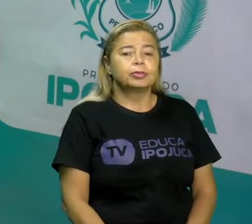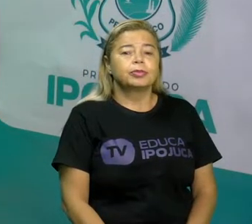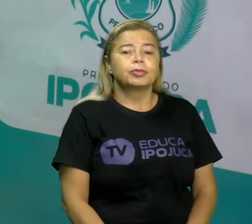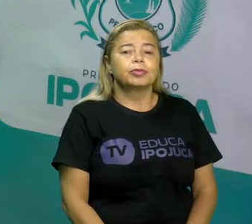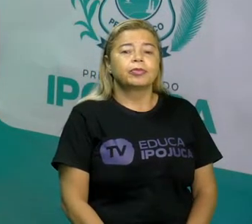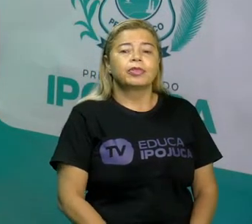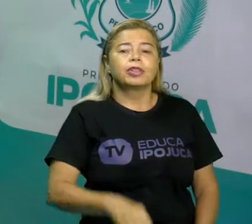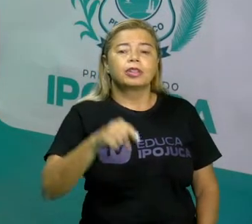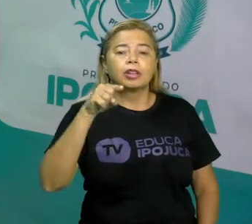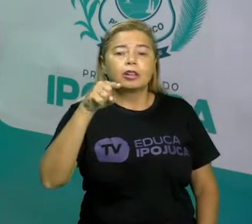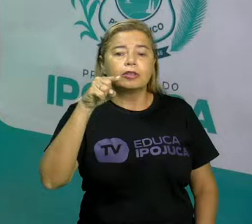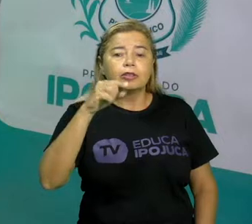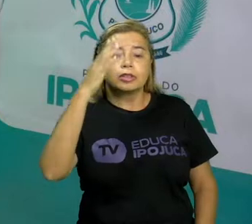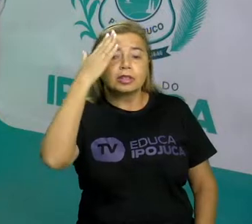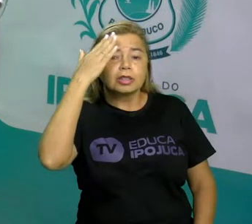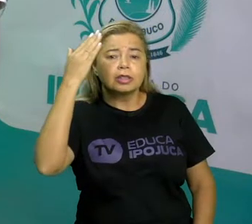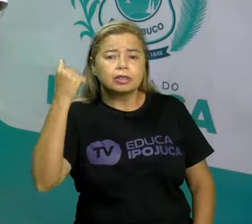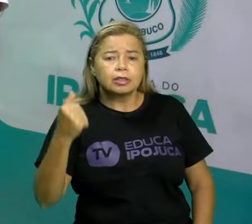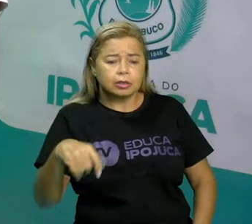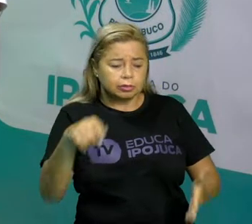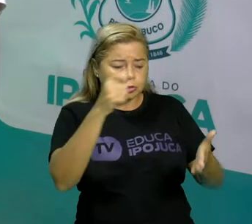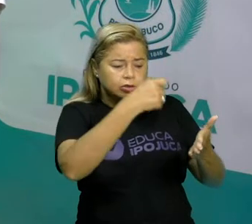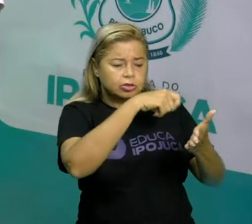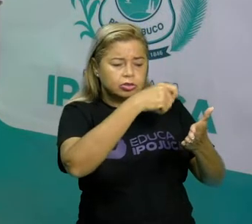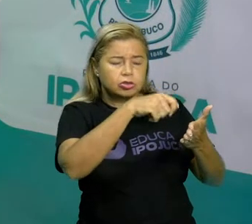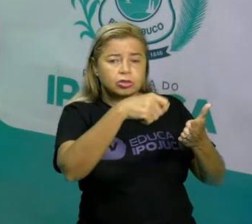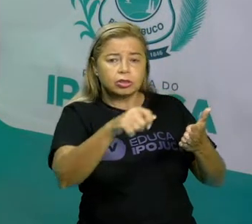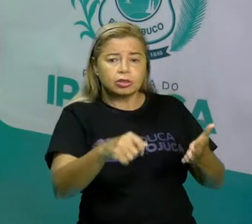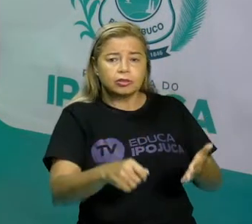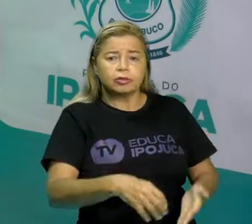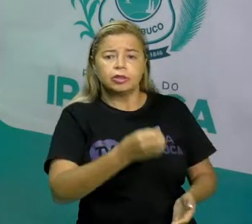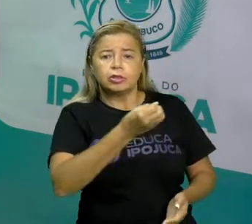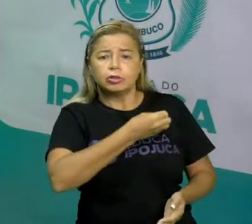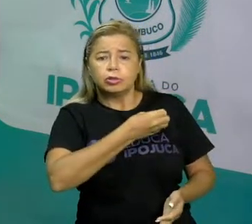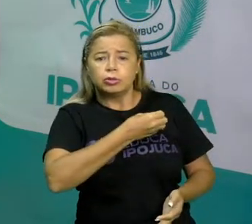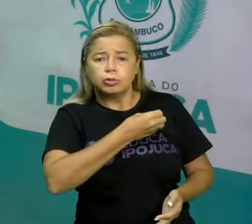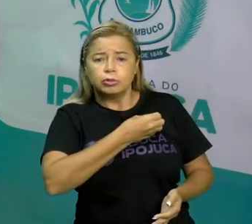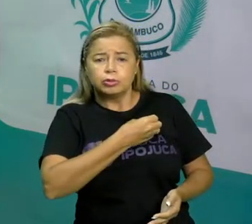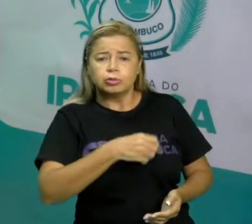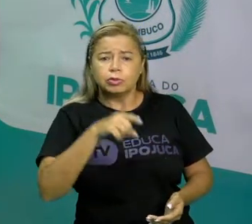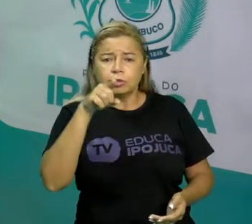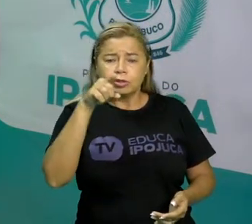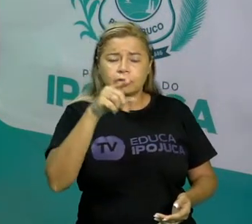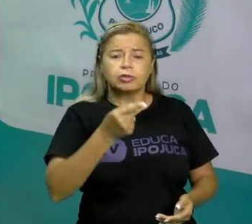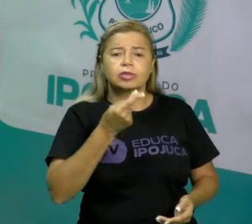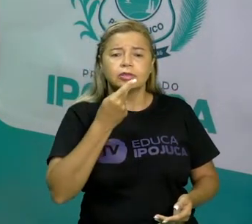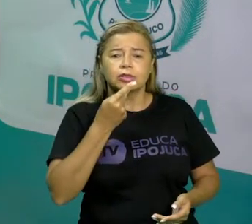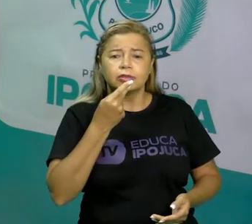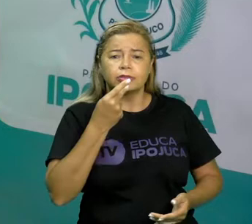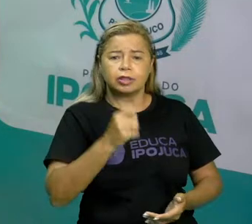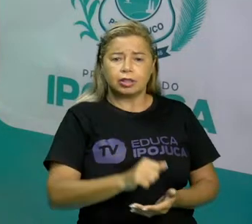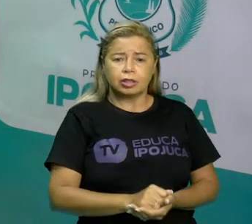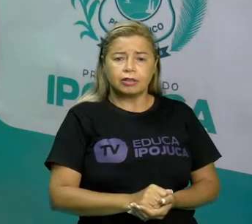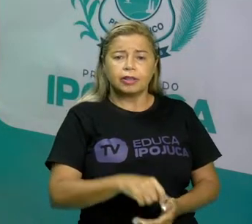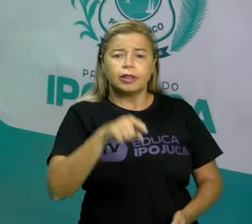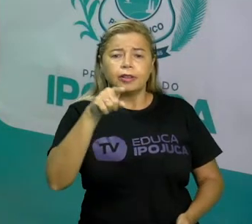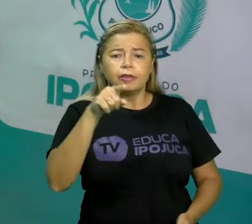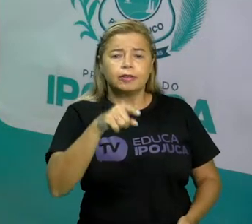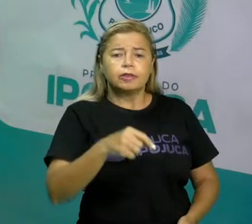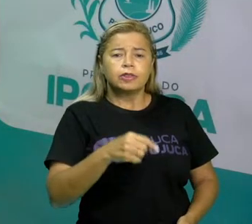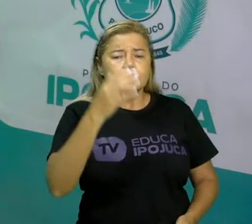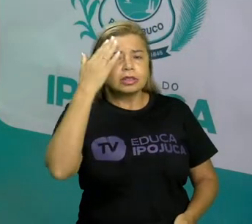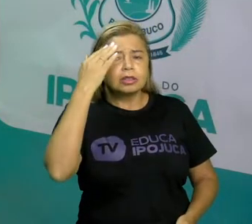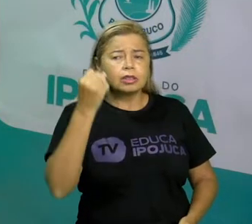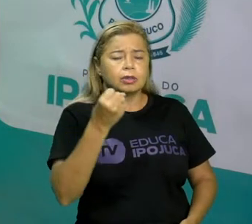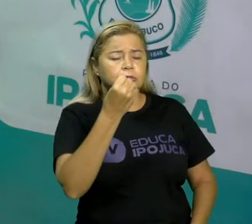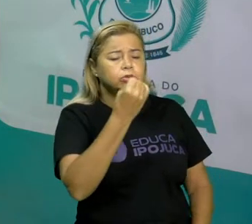Você sabe escrever aquele número que você sabe falar? Você sabe escrever aquele número que você contou, você contar até